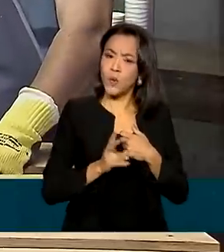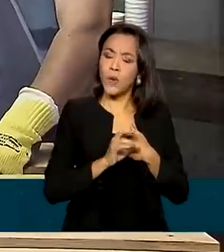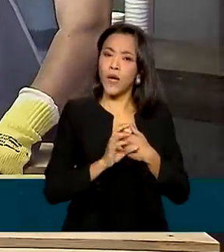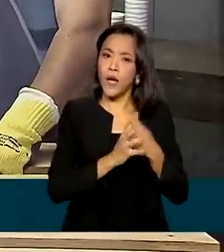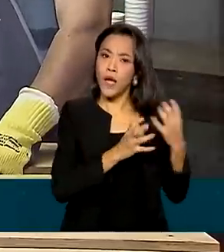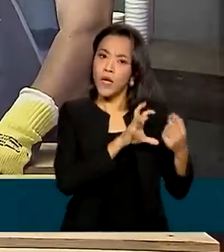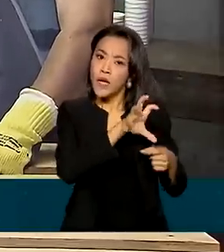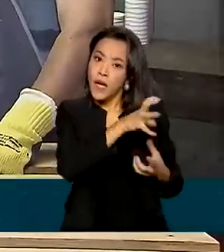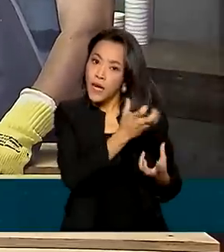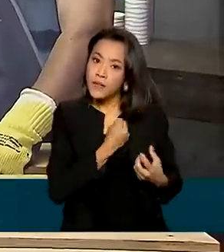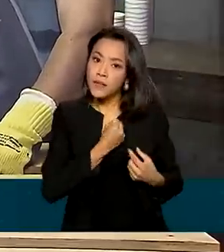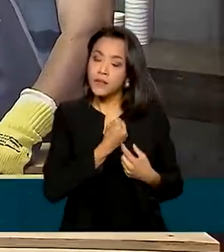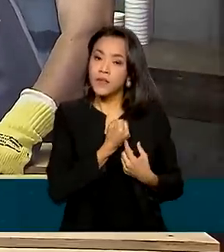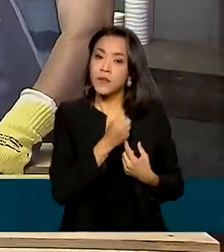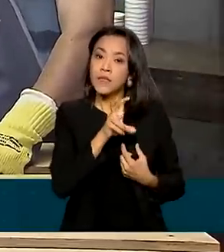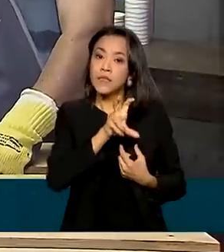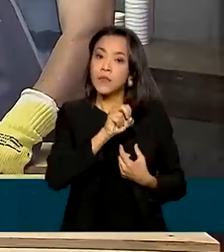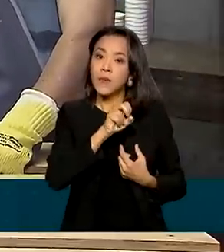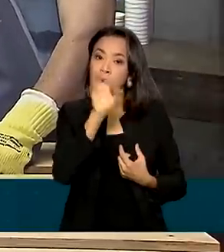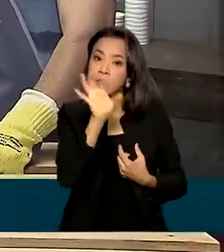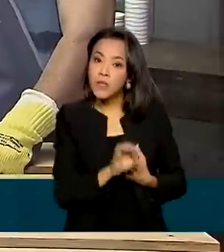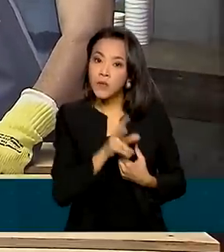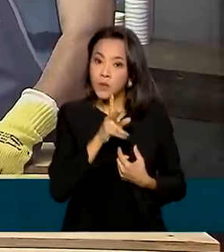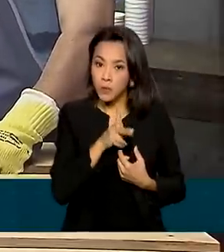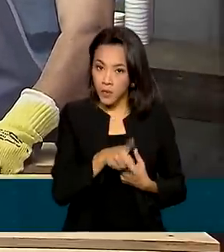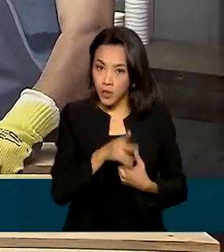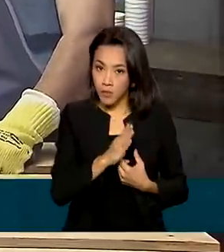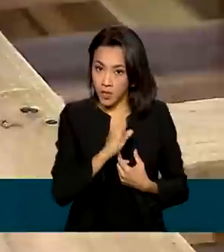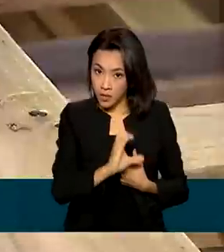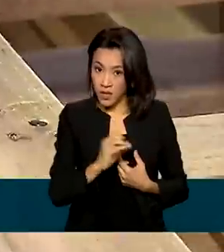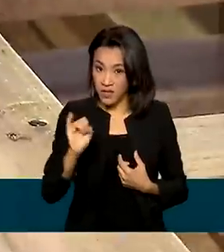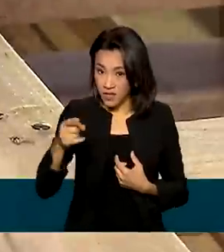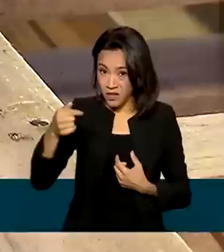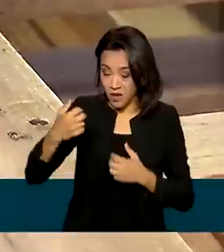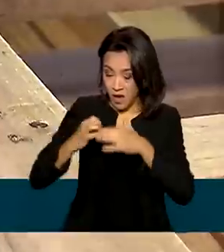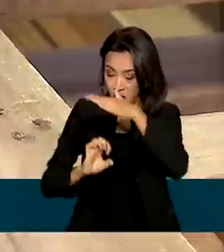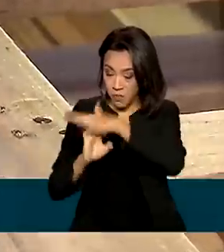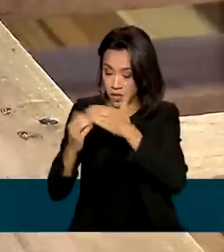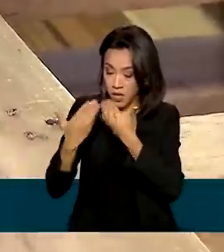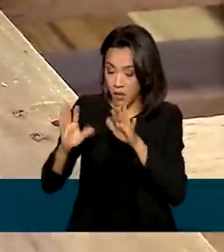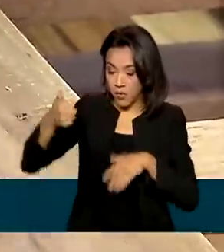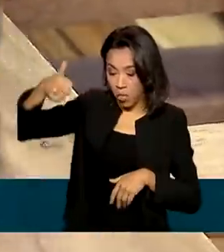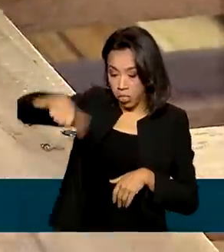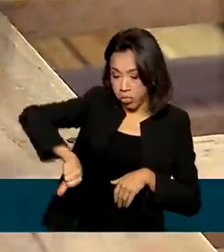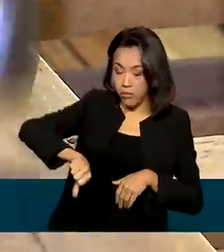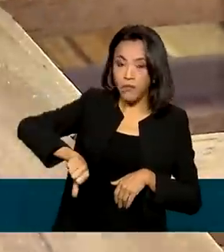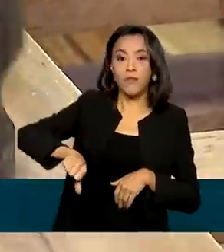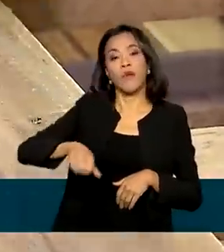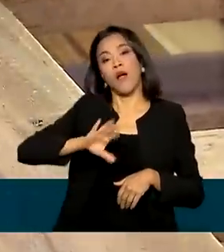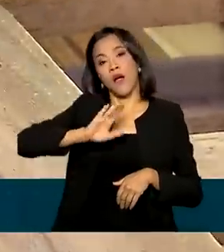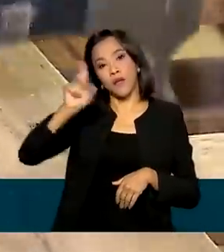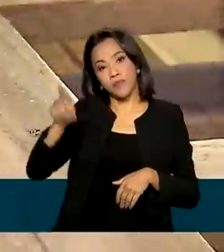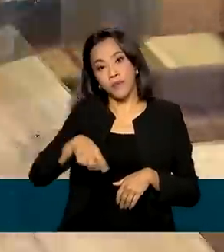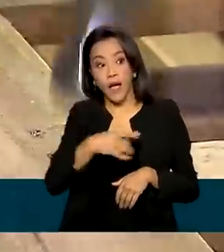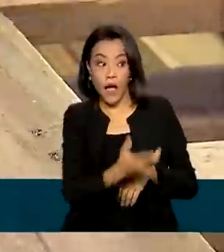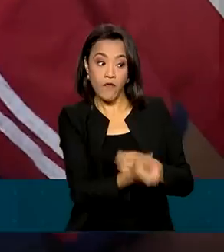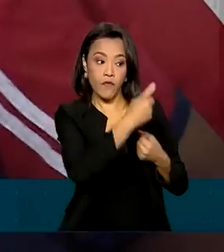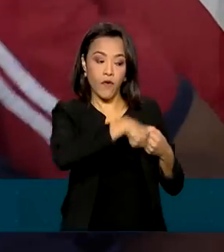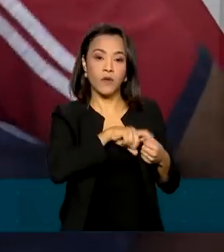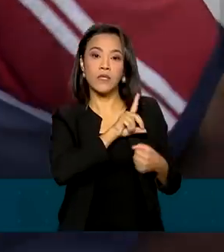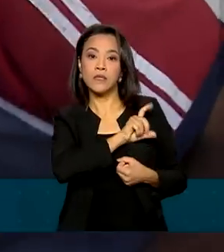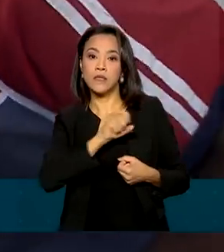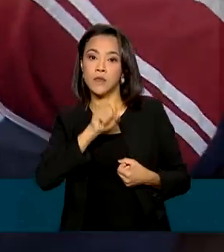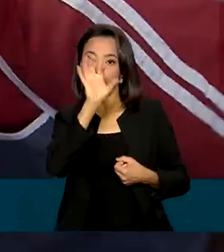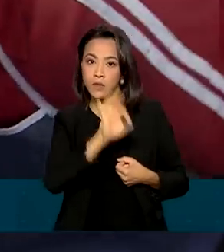% do auxílio. E caso a iniciativa não dê certo, o governo volta a pagar o valor integral